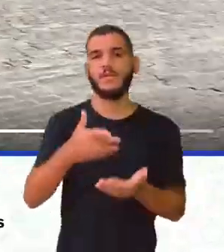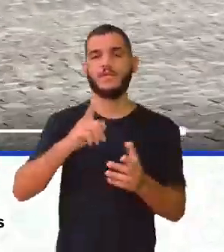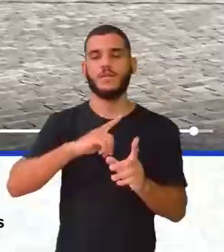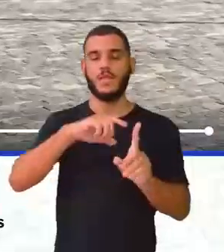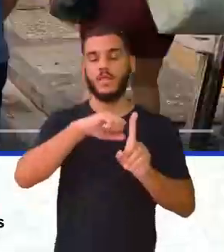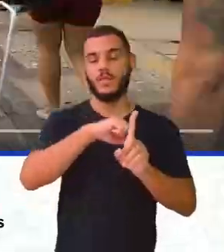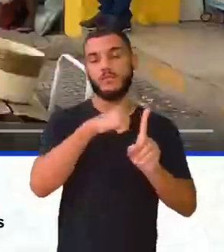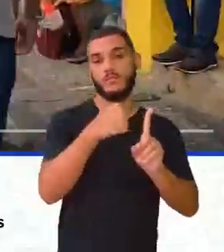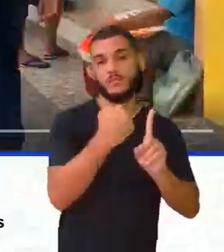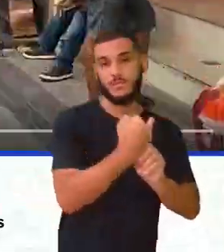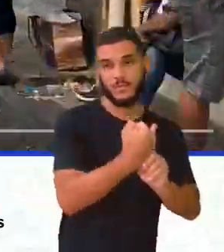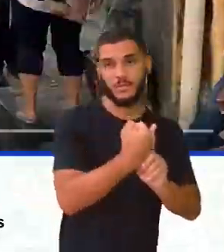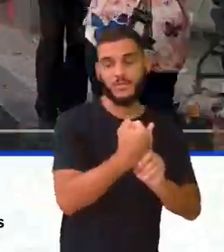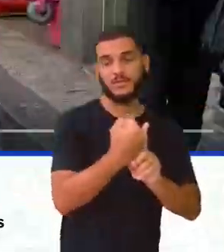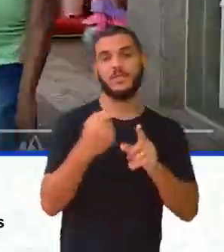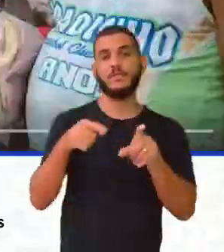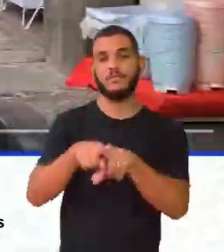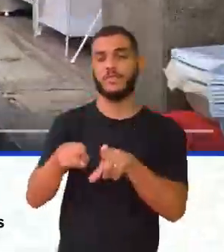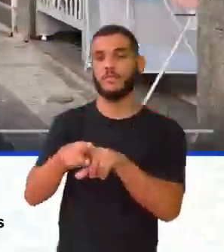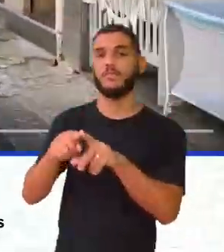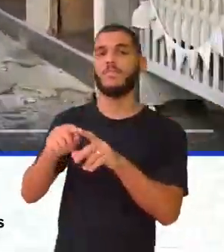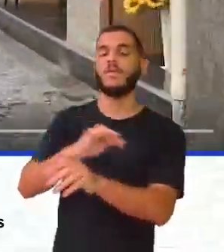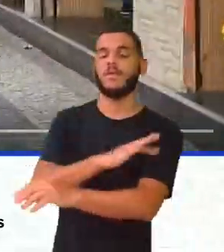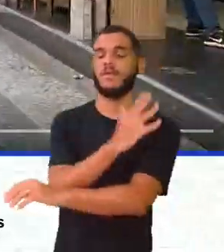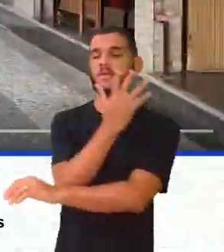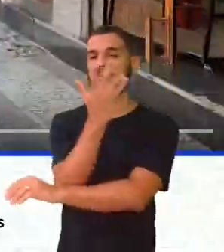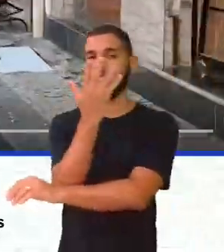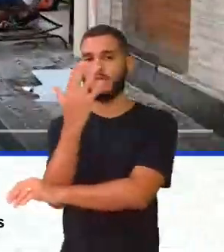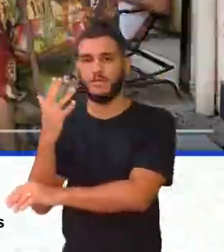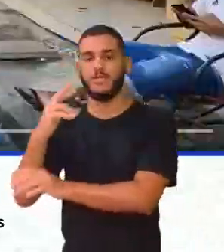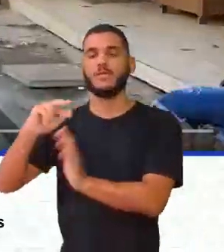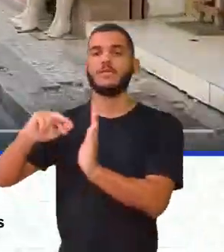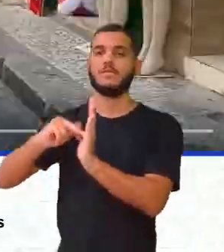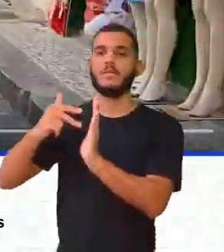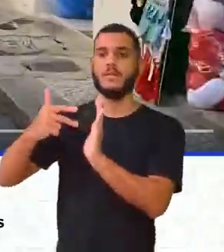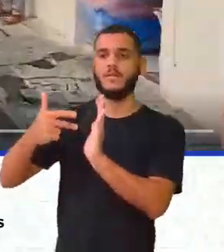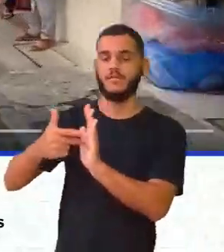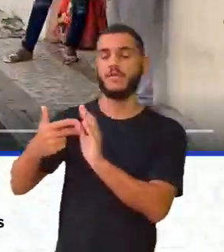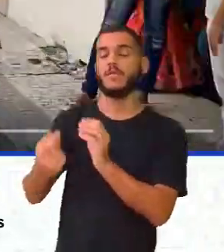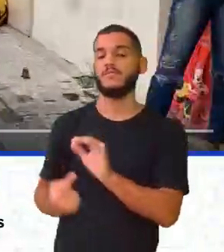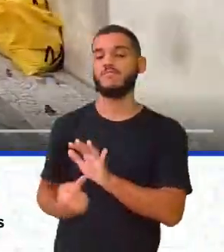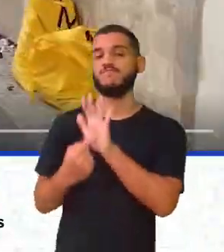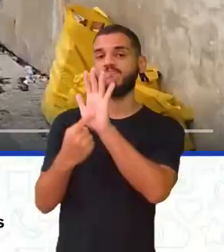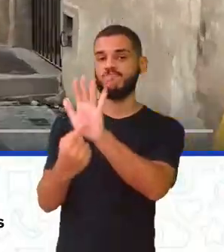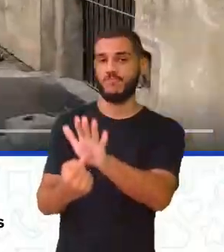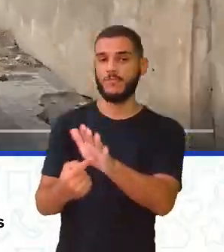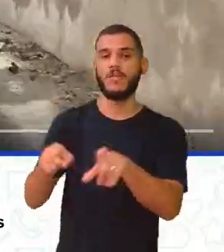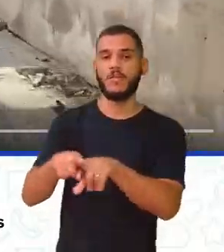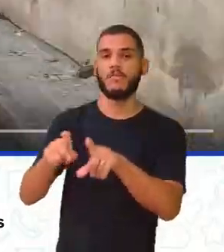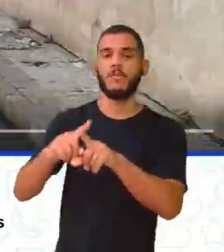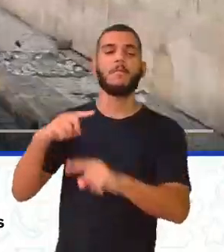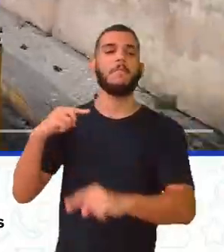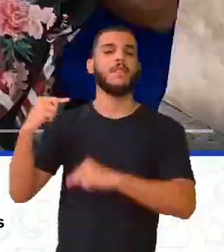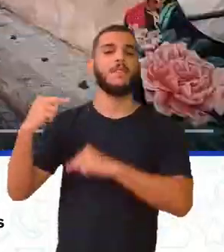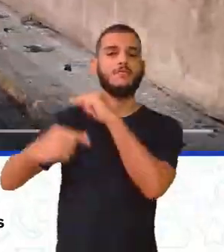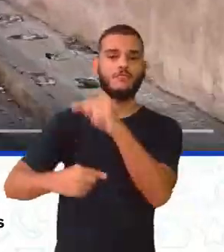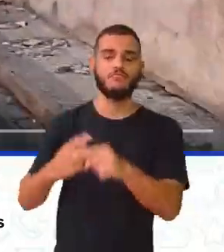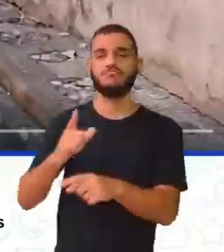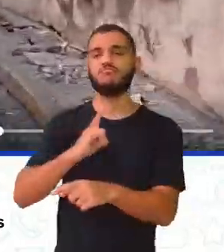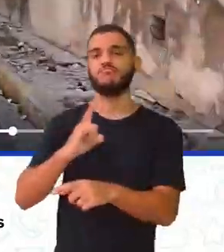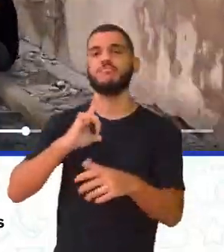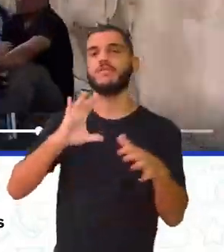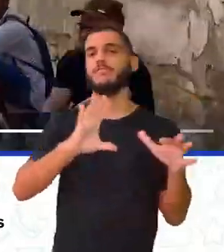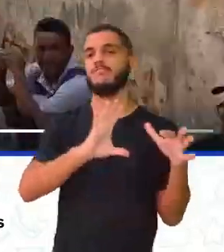sociedade e natureza refletem e produzem transformações ocorridas no